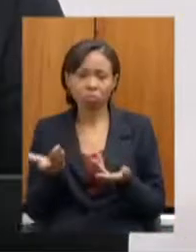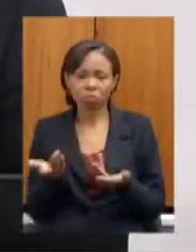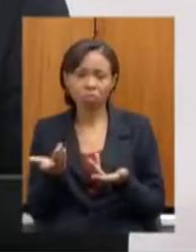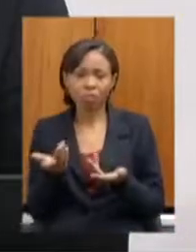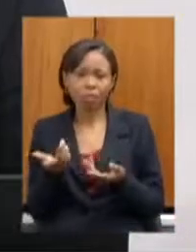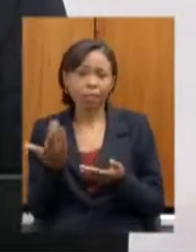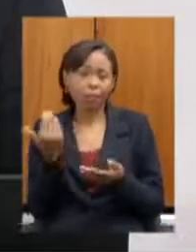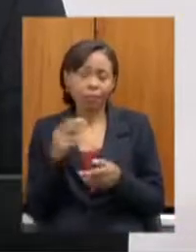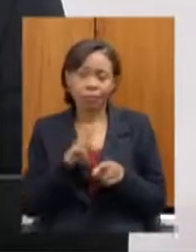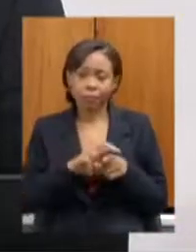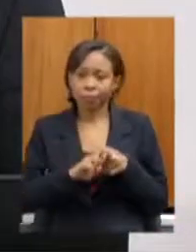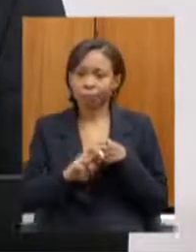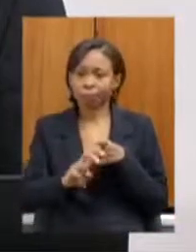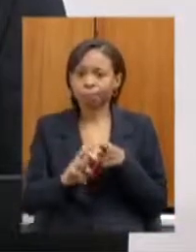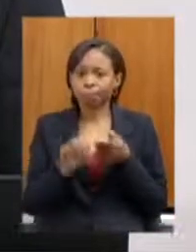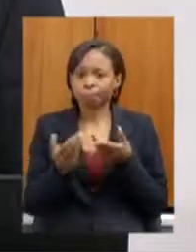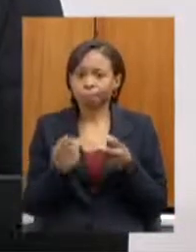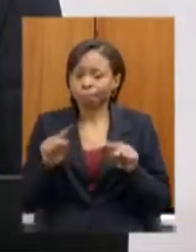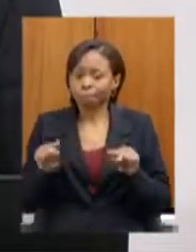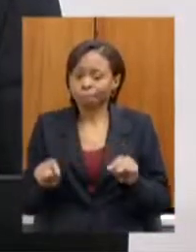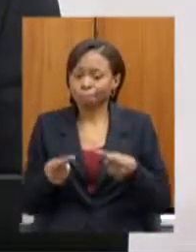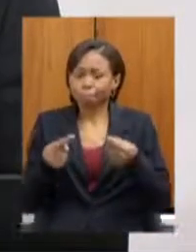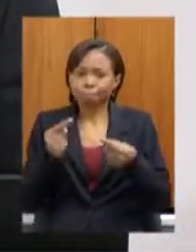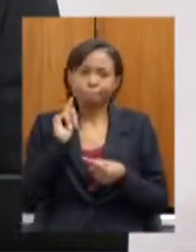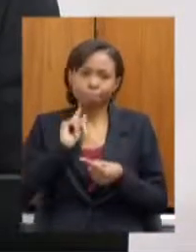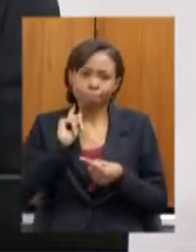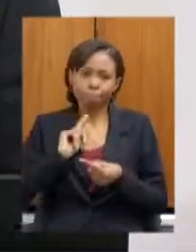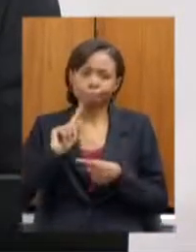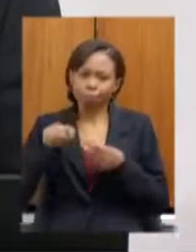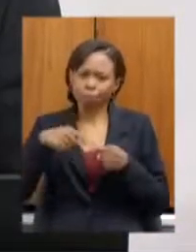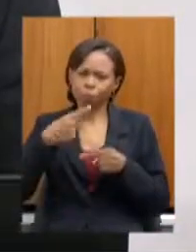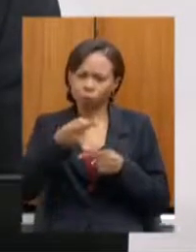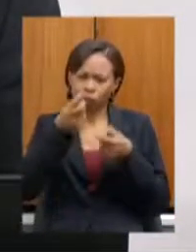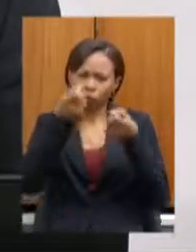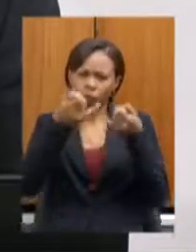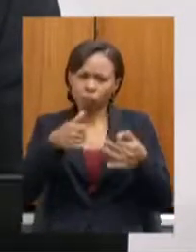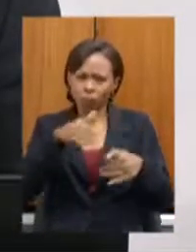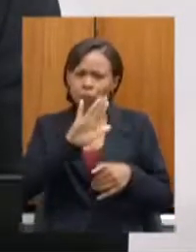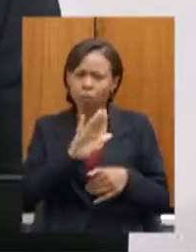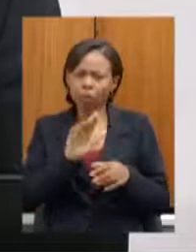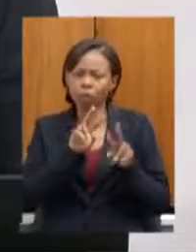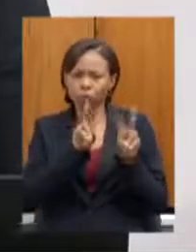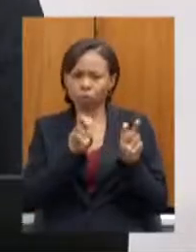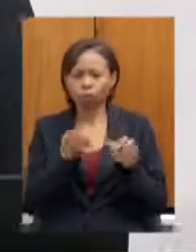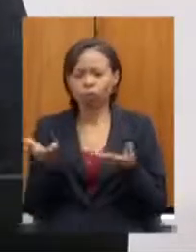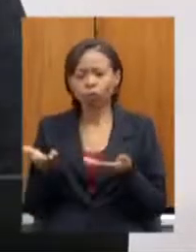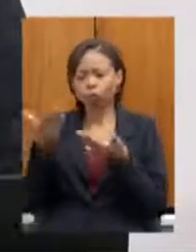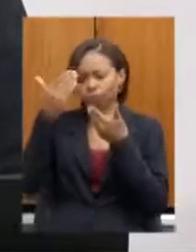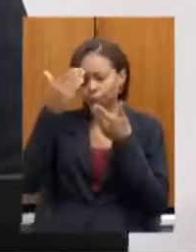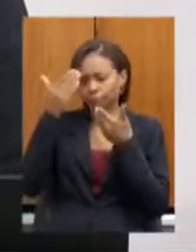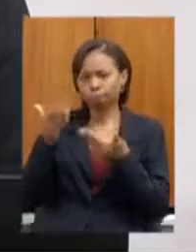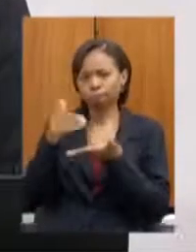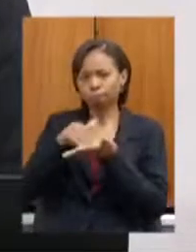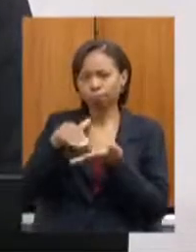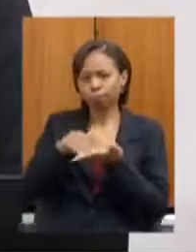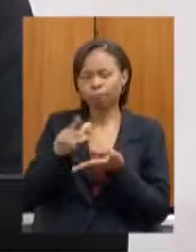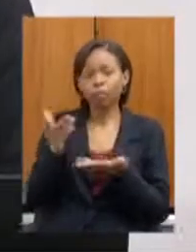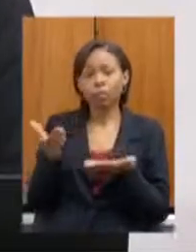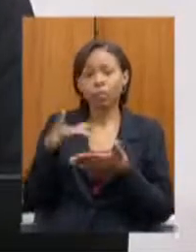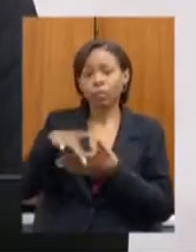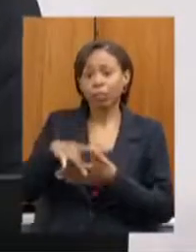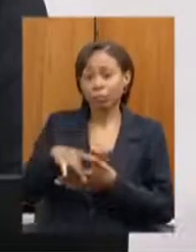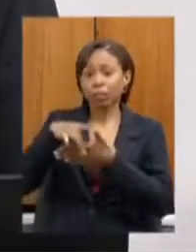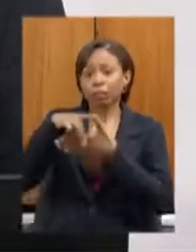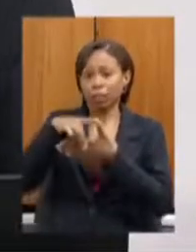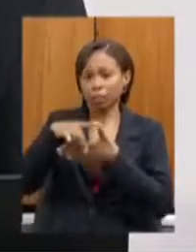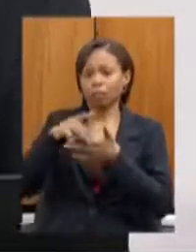isso, mas devo aqui agradecer muito o secretário. Agora, nós temos um líder ferroviário em